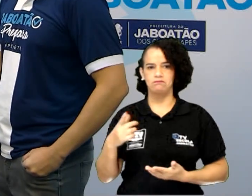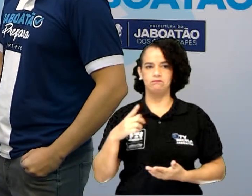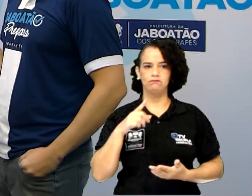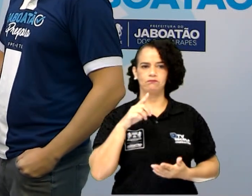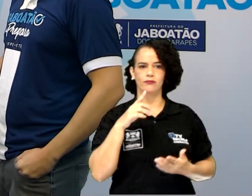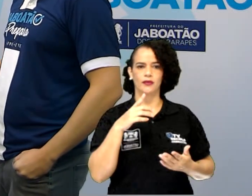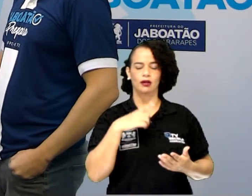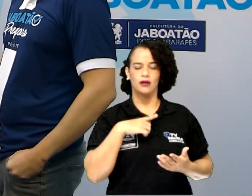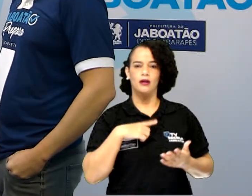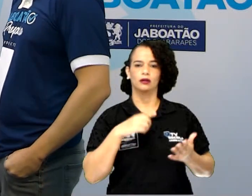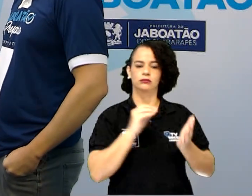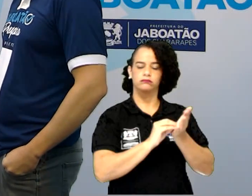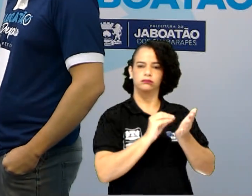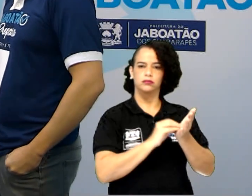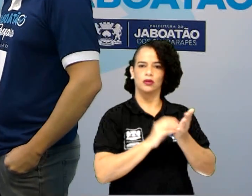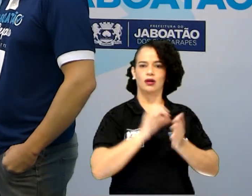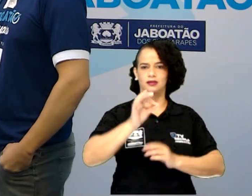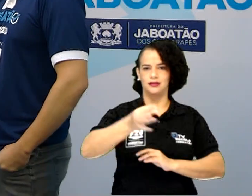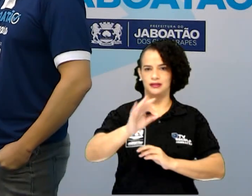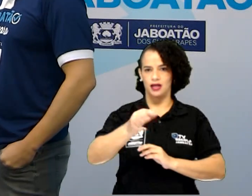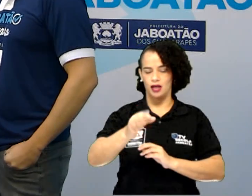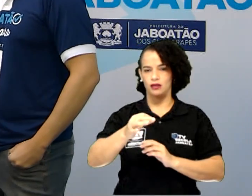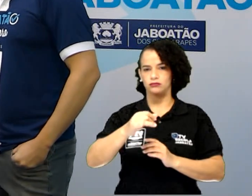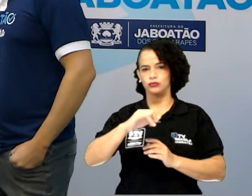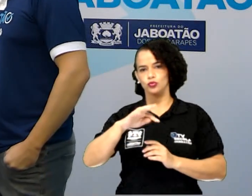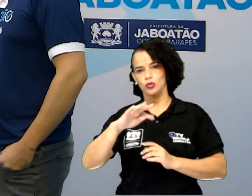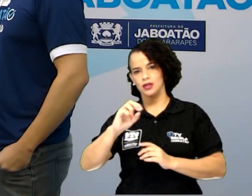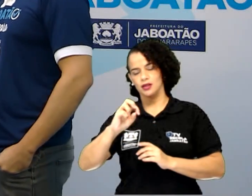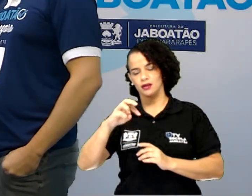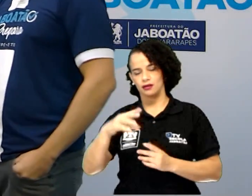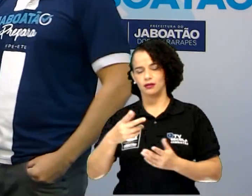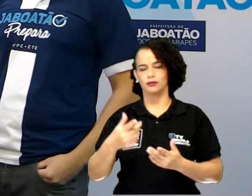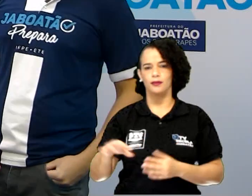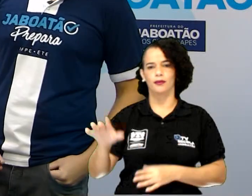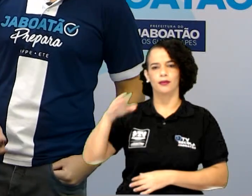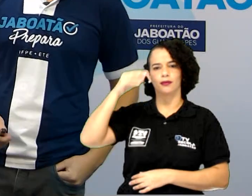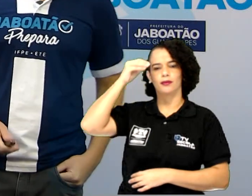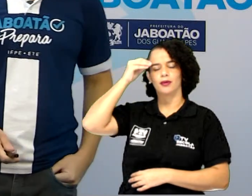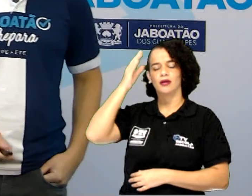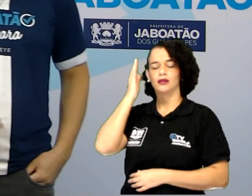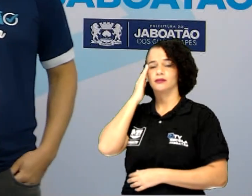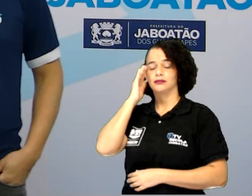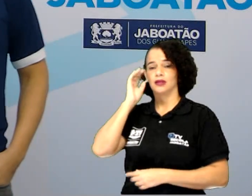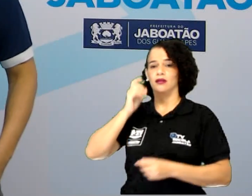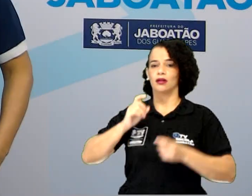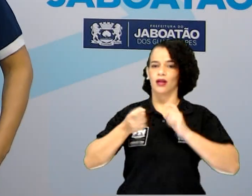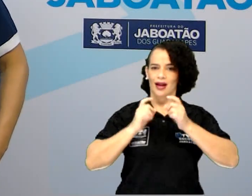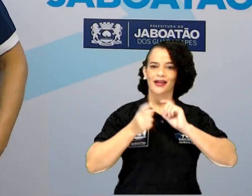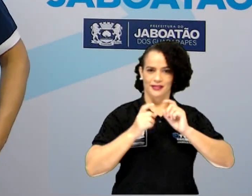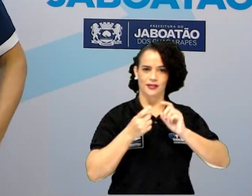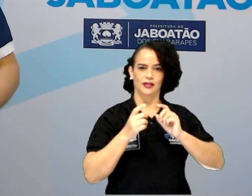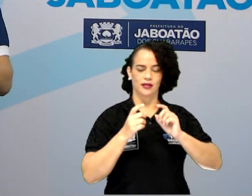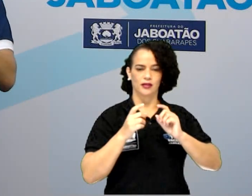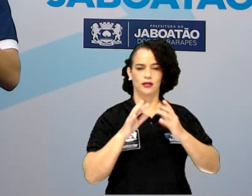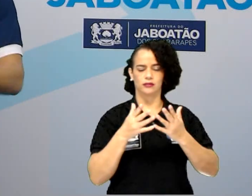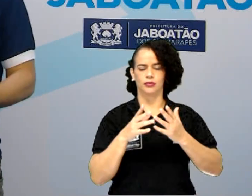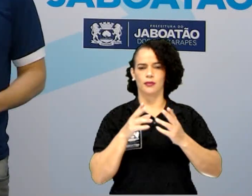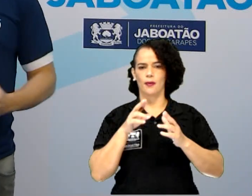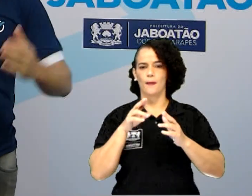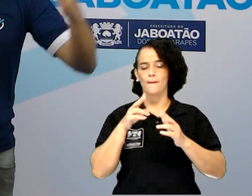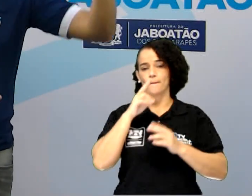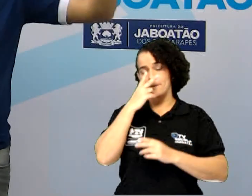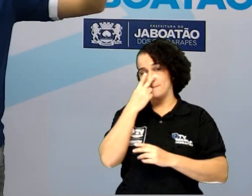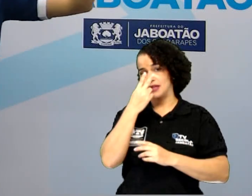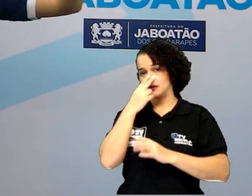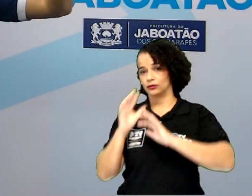em que temos uma abordagem crítica e reflexiva semelhante ao que ocorre no mundo misterioso. Então, nós já vimos